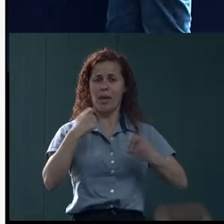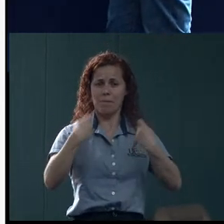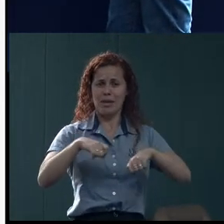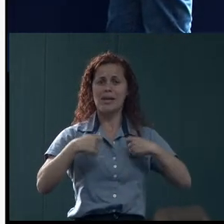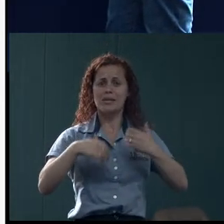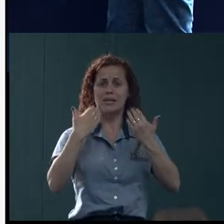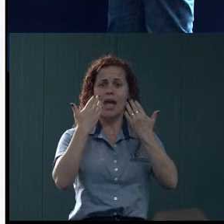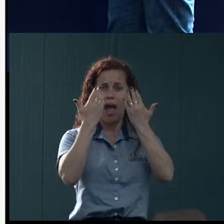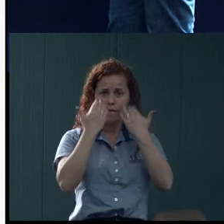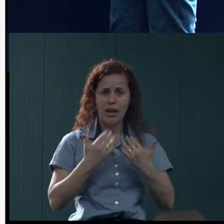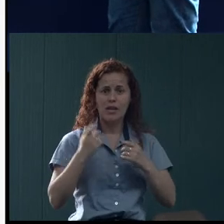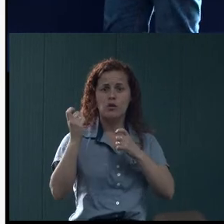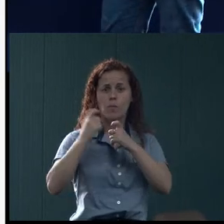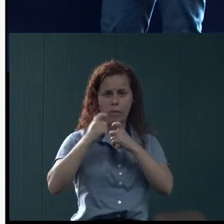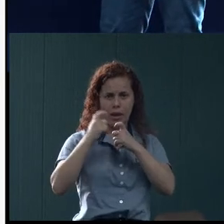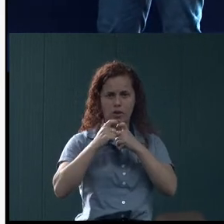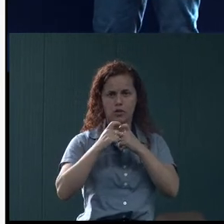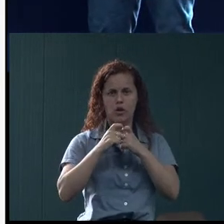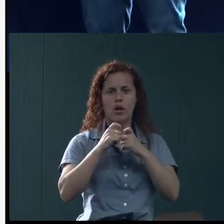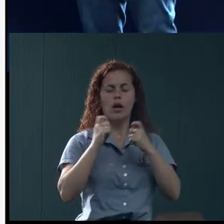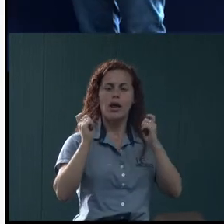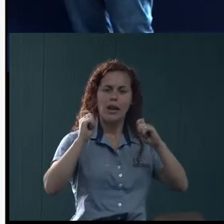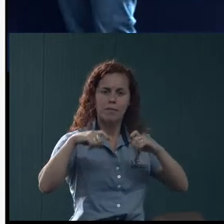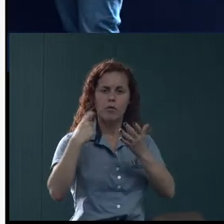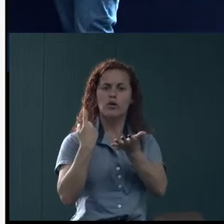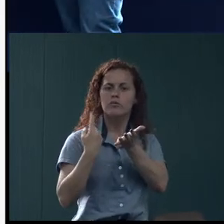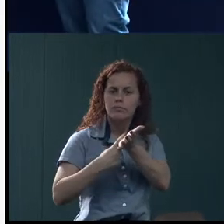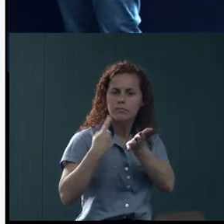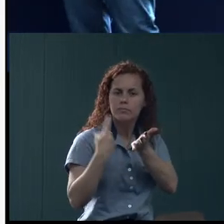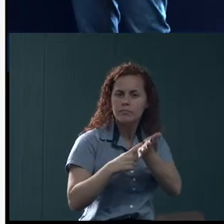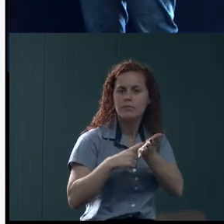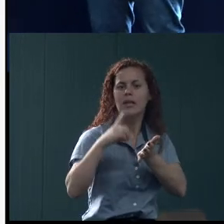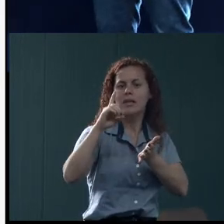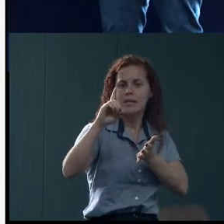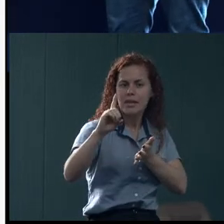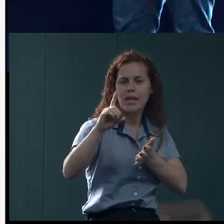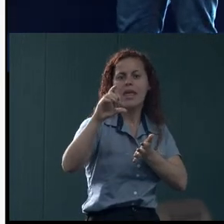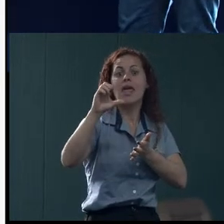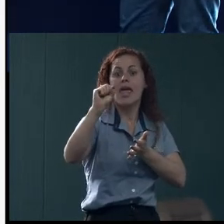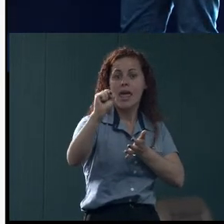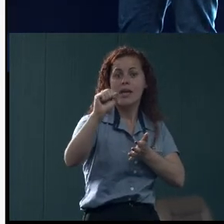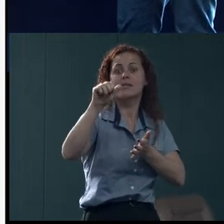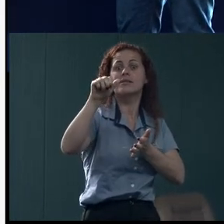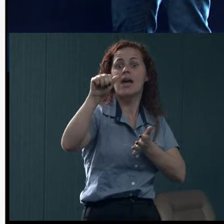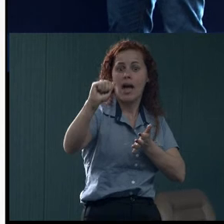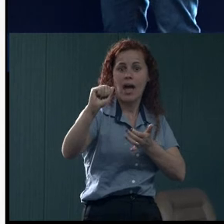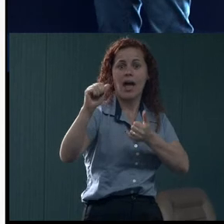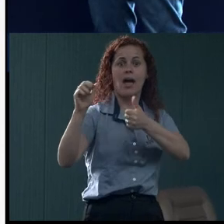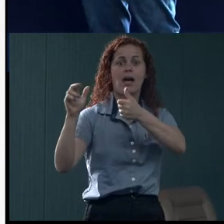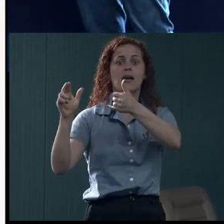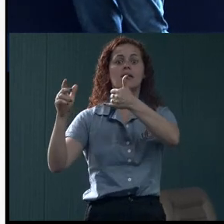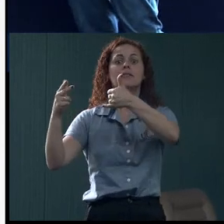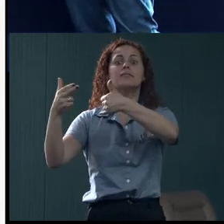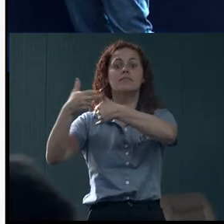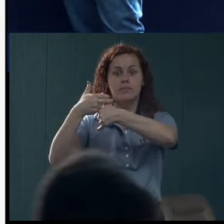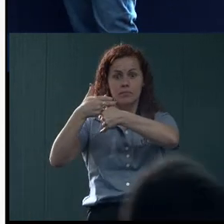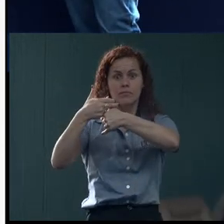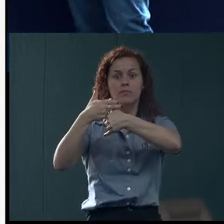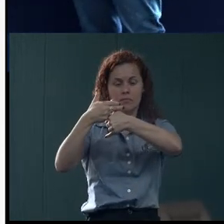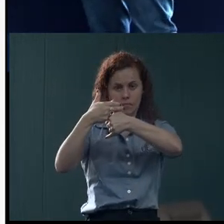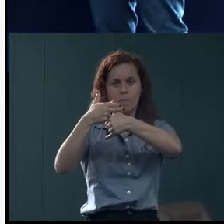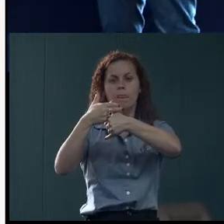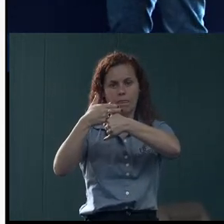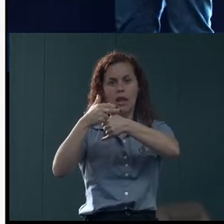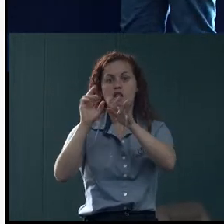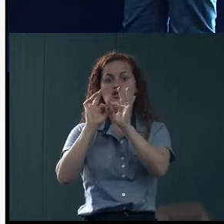uma avaliação médica. Ele pode fazer um agendamento da medicina de família da DSA e vai fazer esse acolhimento. Se a medicina de família conseguir manejar o